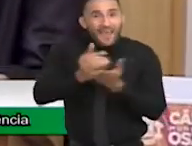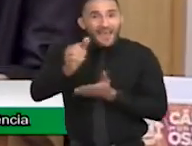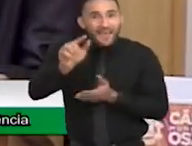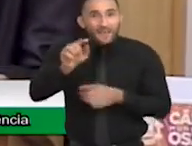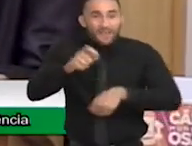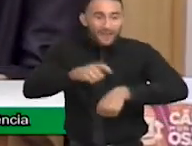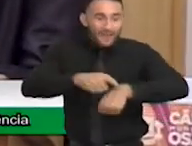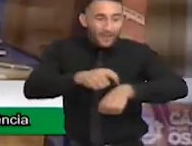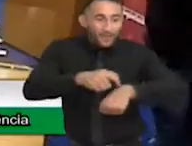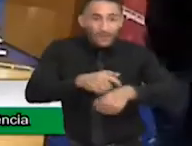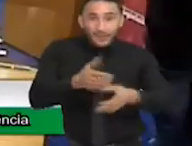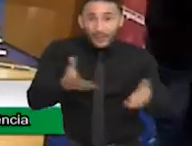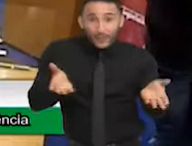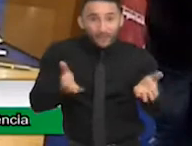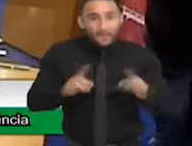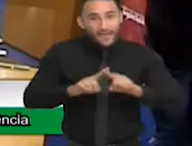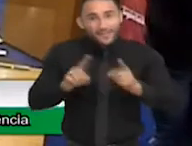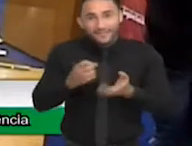Vamos lá, então.